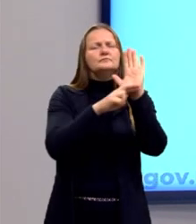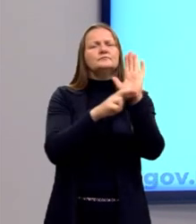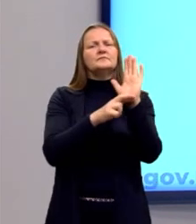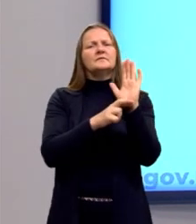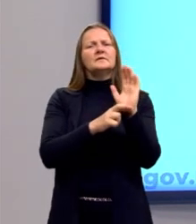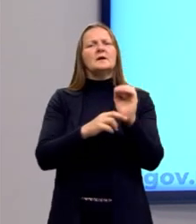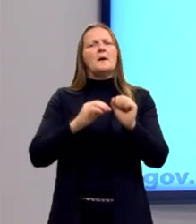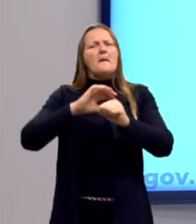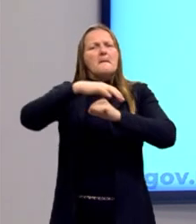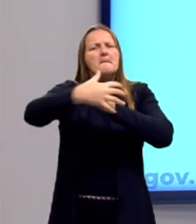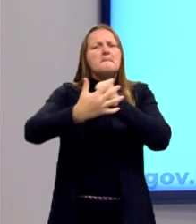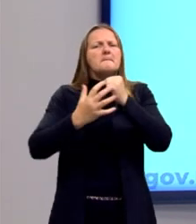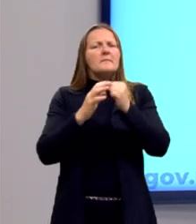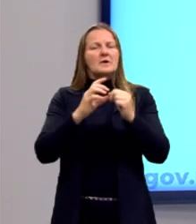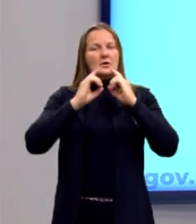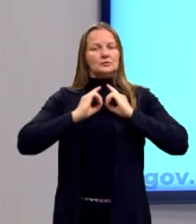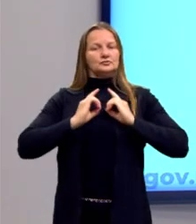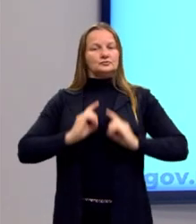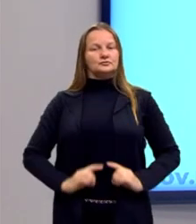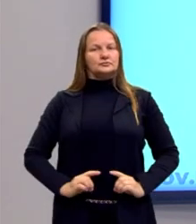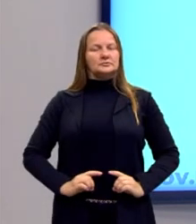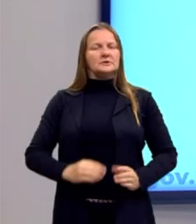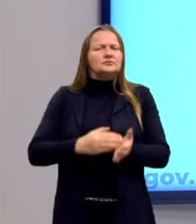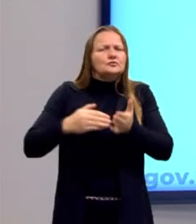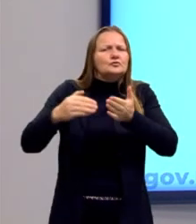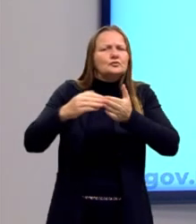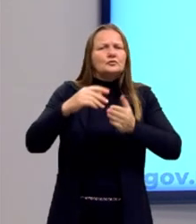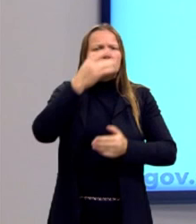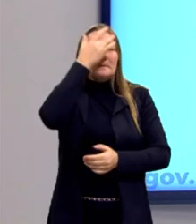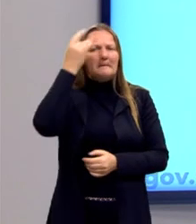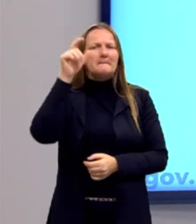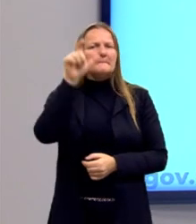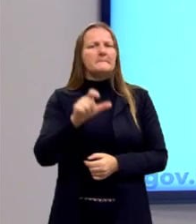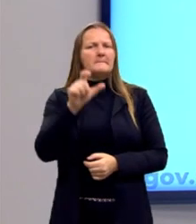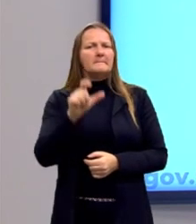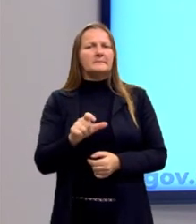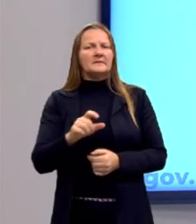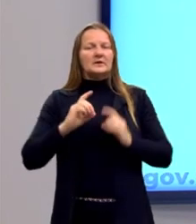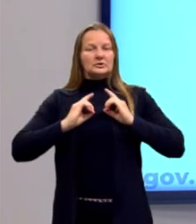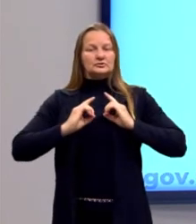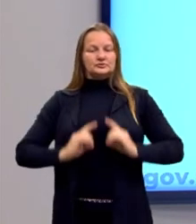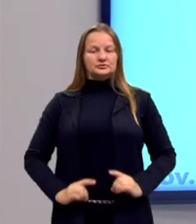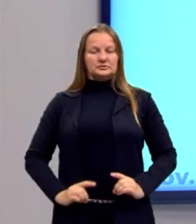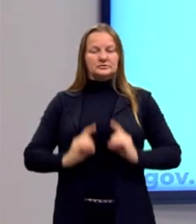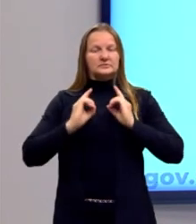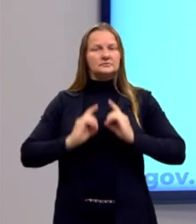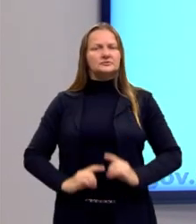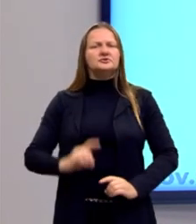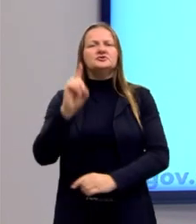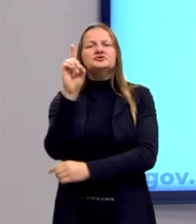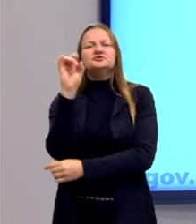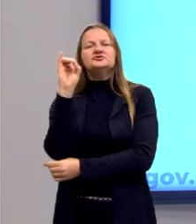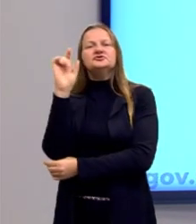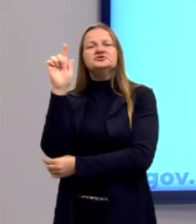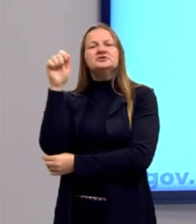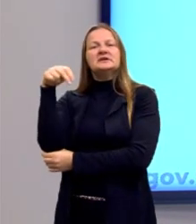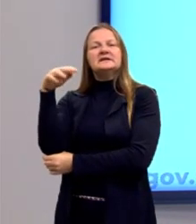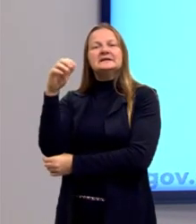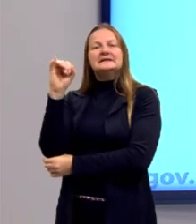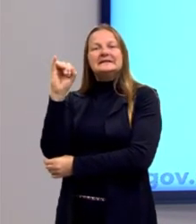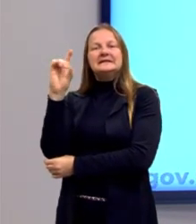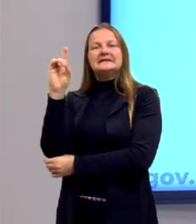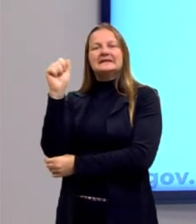protegem a dignidade de todos os seres humanos. O que é dignidade? O que é viver dignamente?